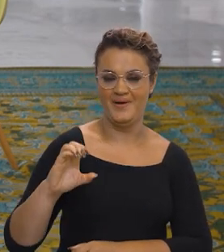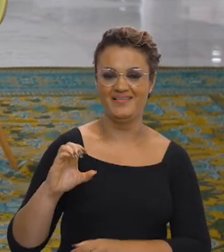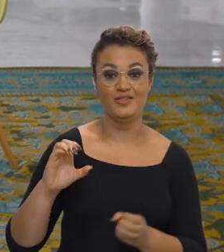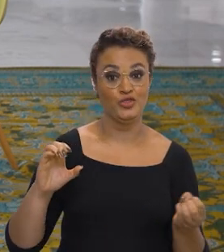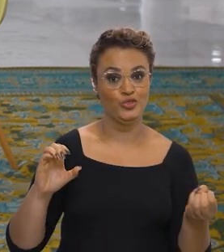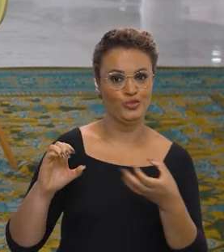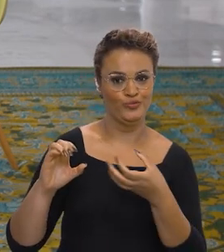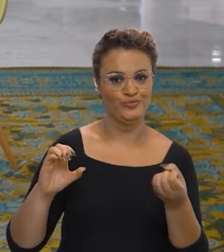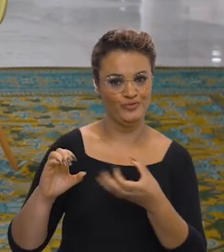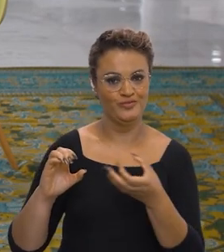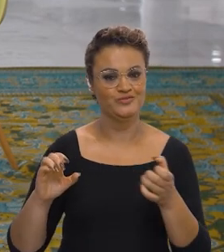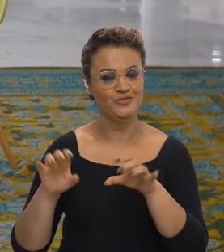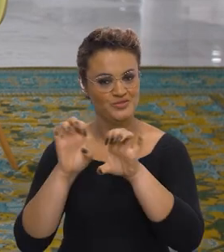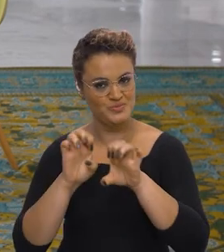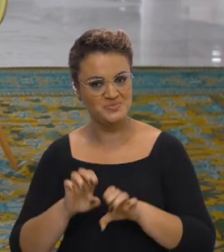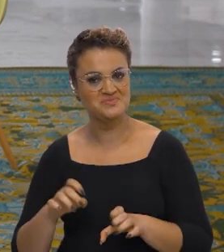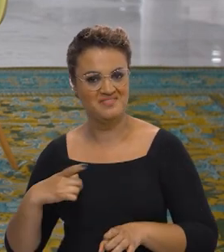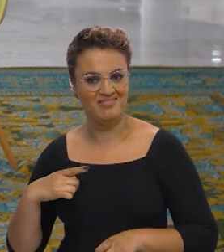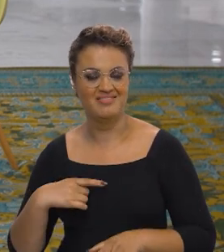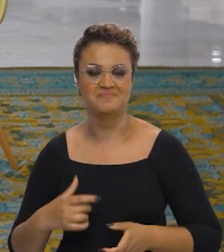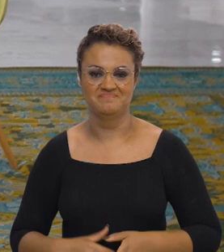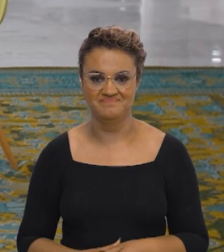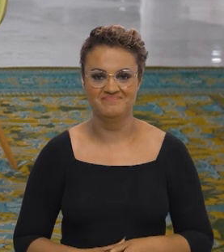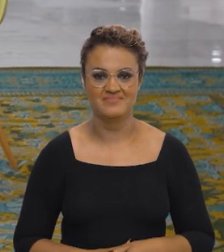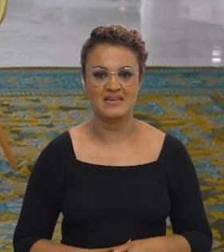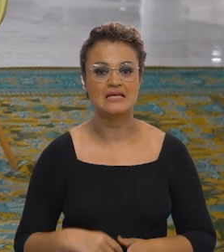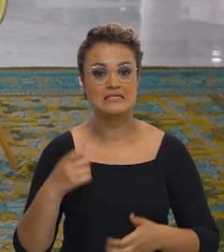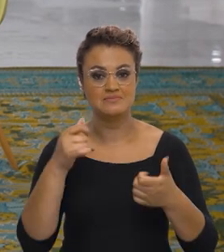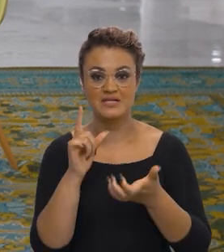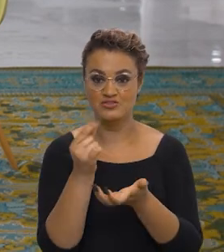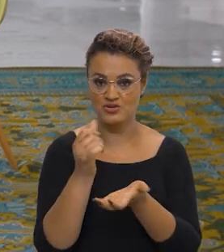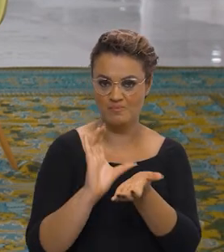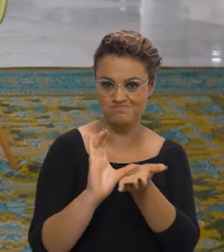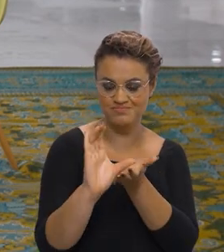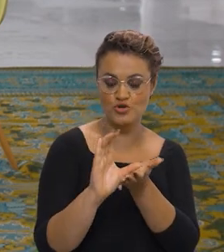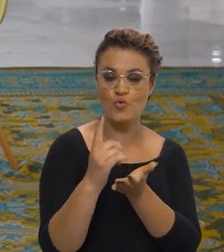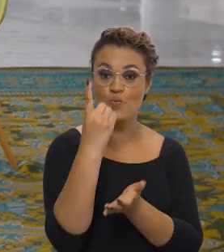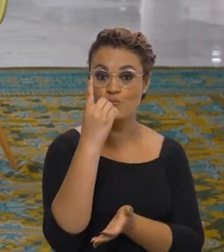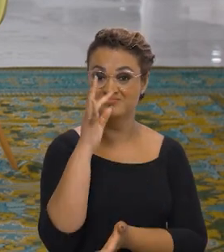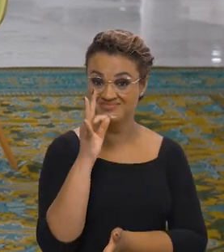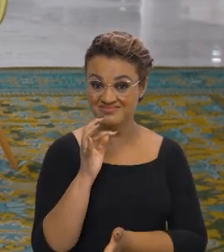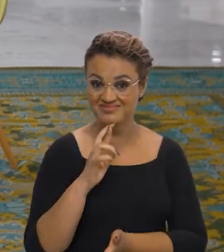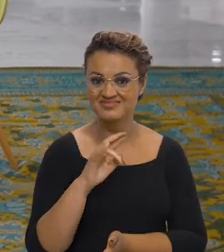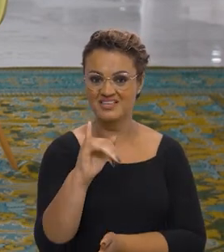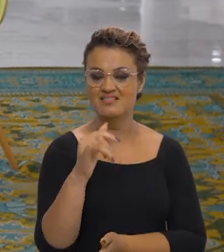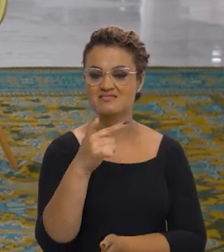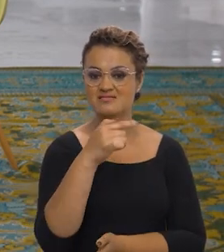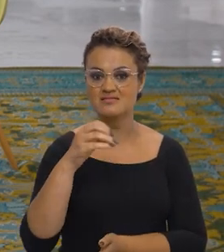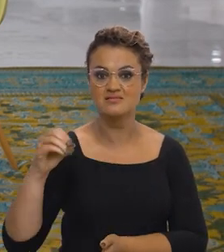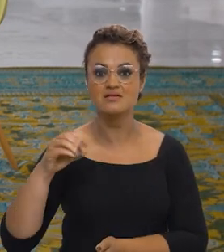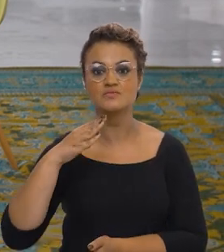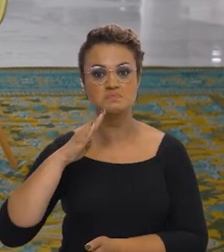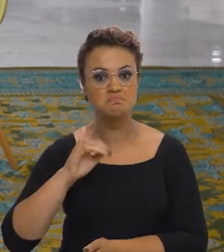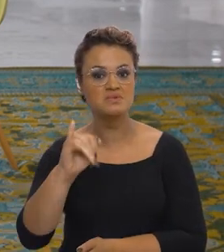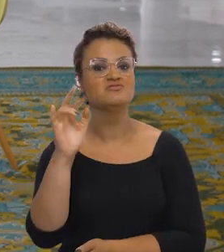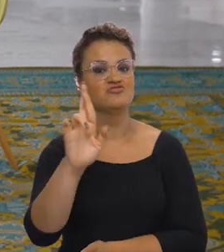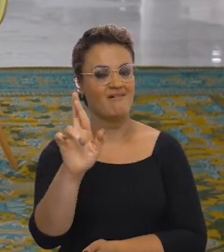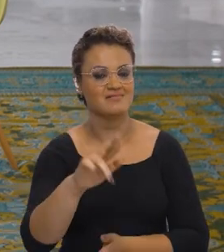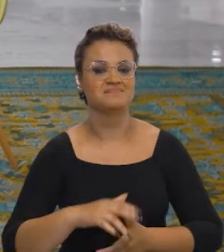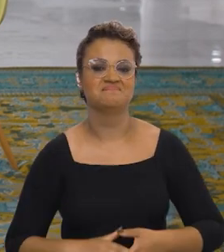investimentos em obras de infraestrutura, o novo PAC, com recursos totais de R 1,7 trilhão.